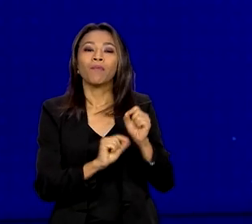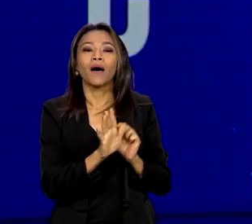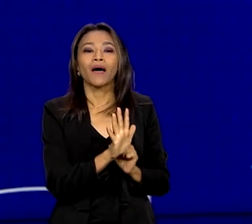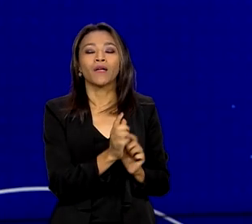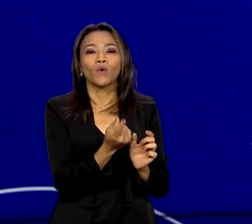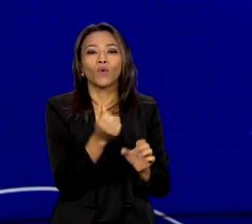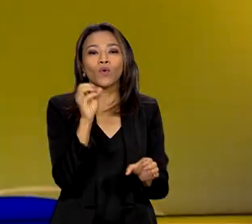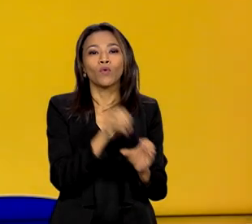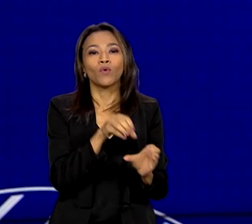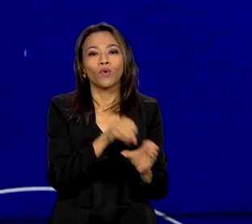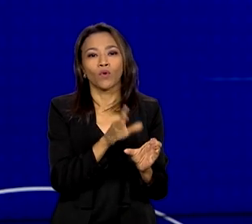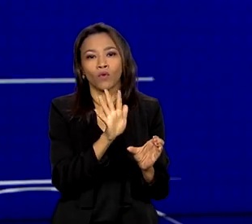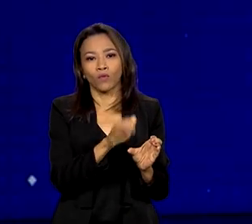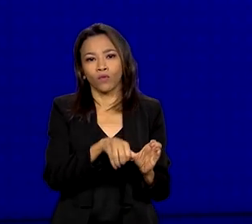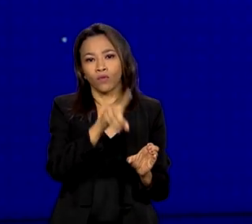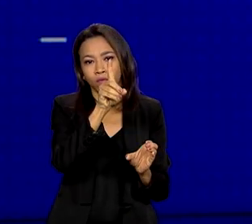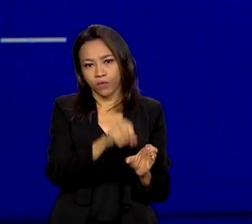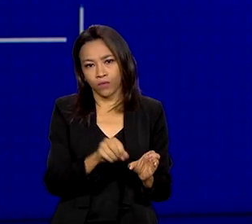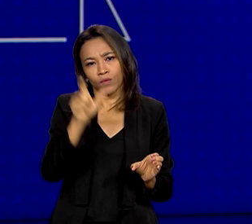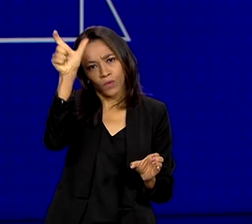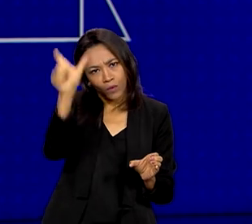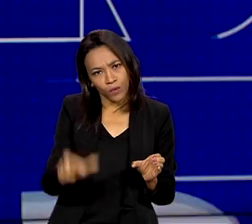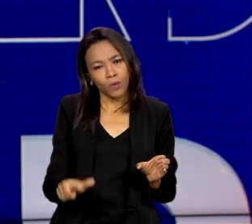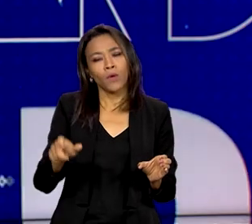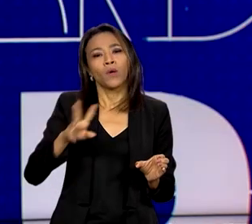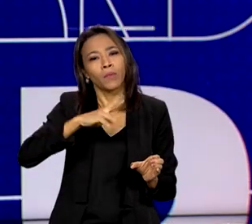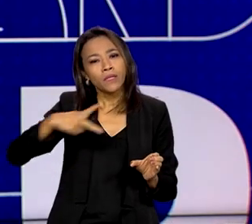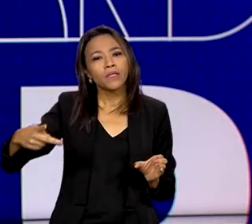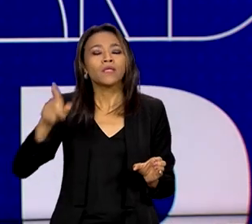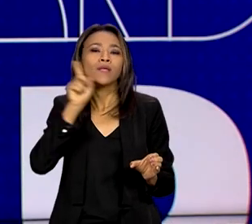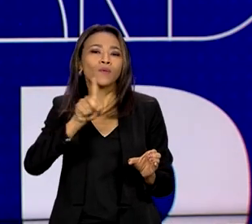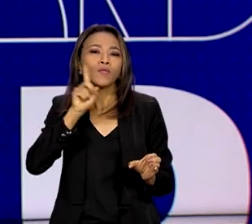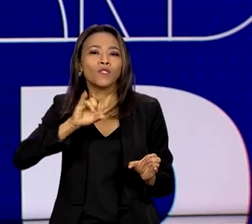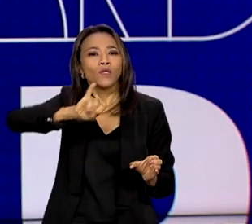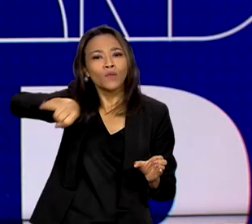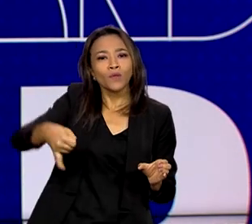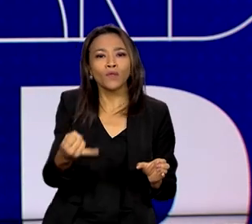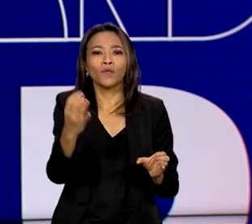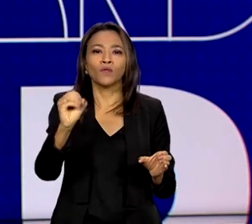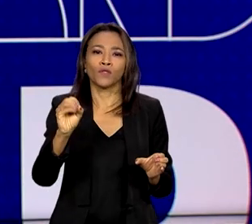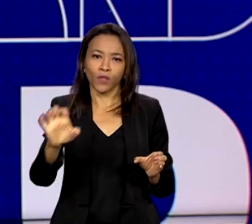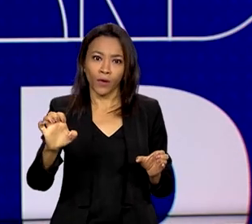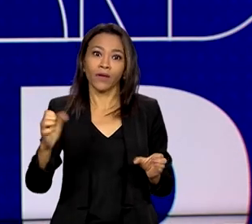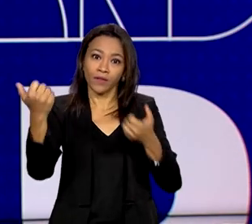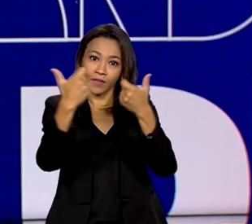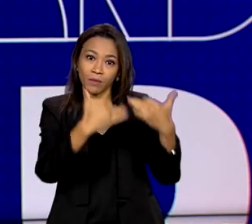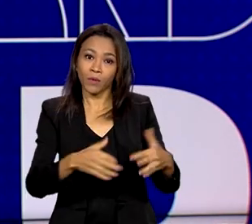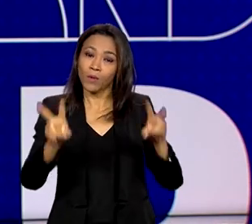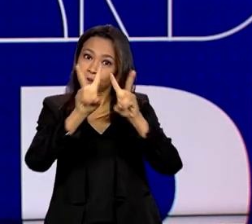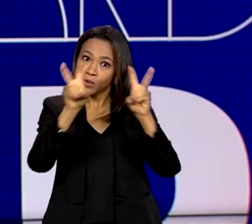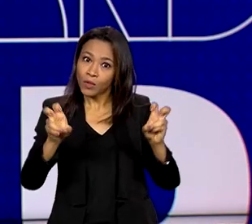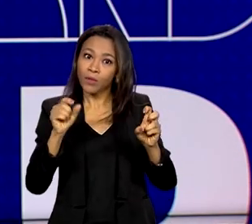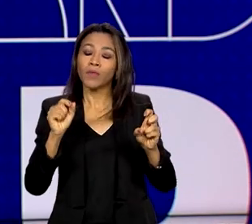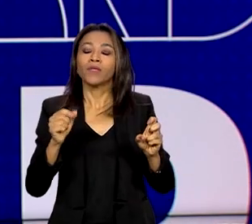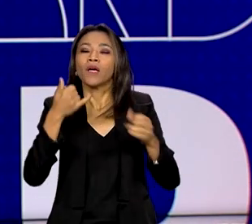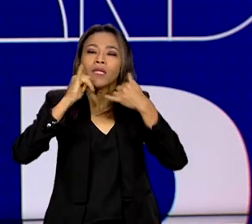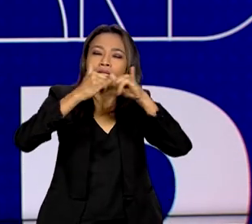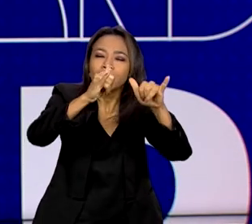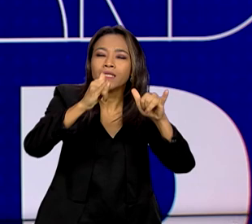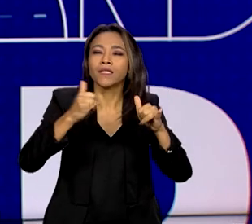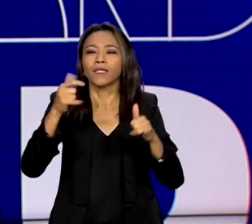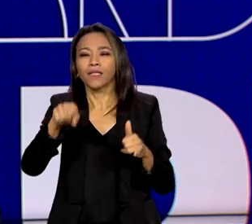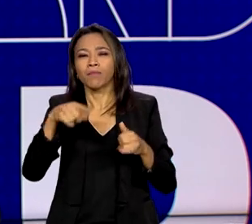presidente Joe Biden durante a cúpula das grandes economias sobre energia e clima. Os recursos precisam ser